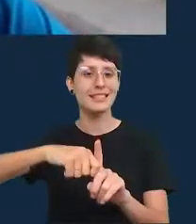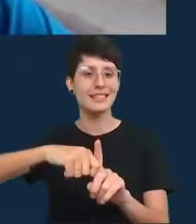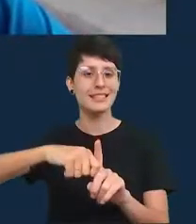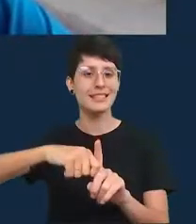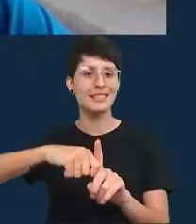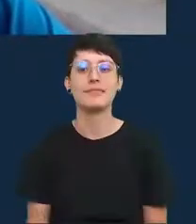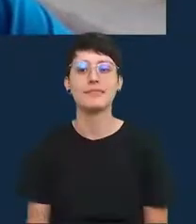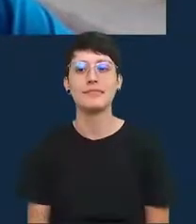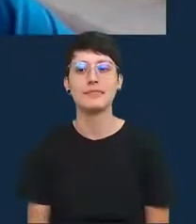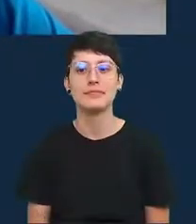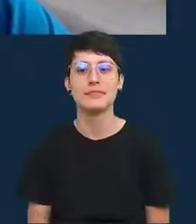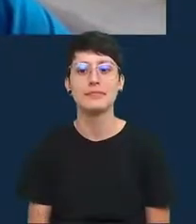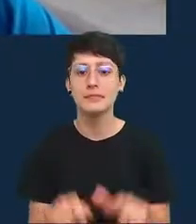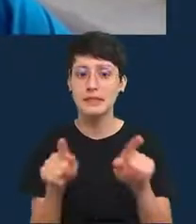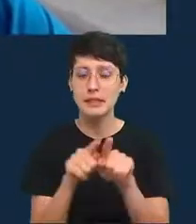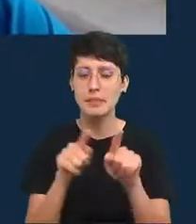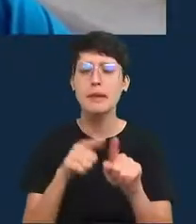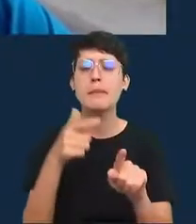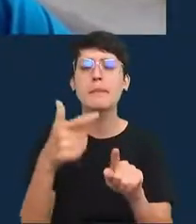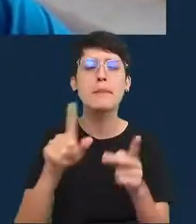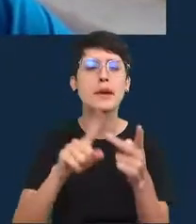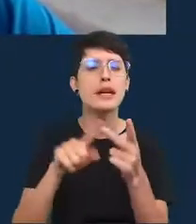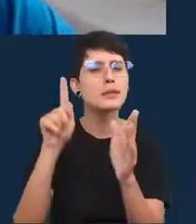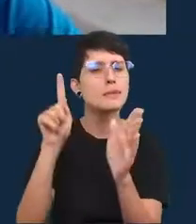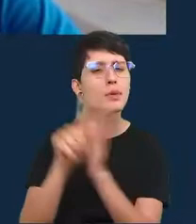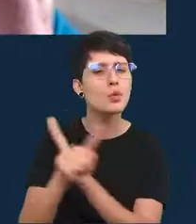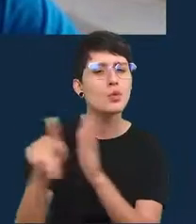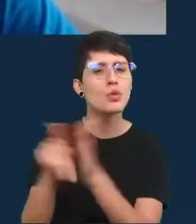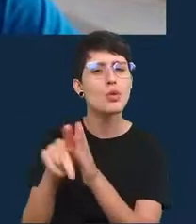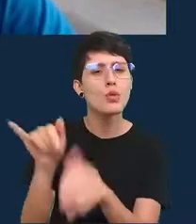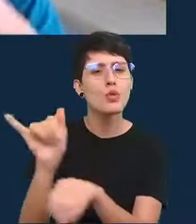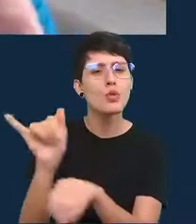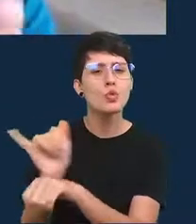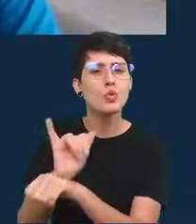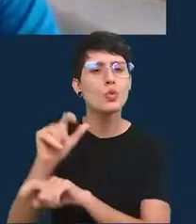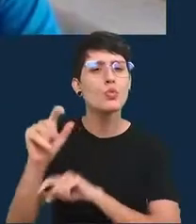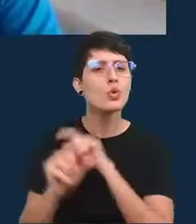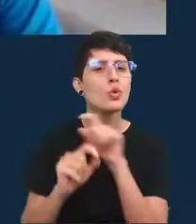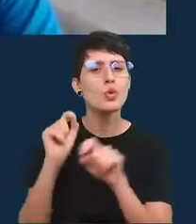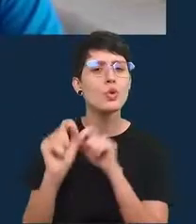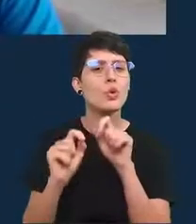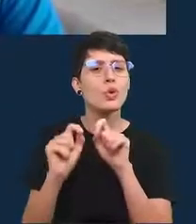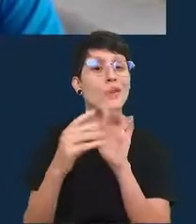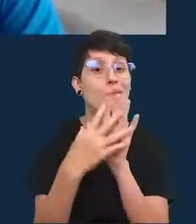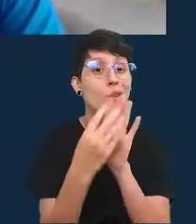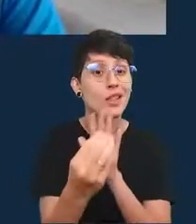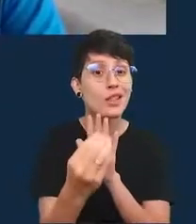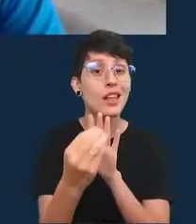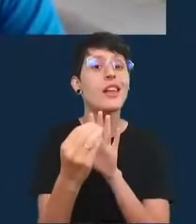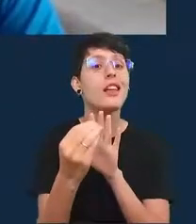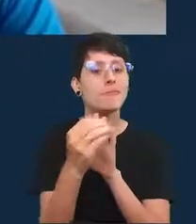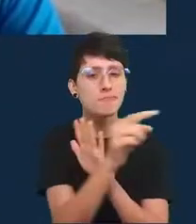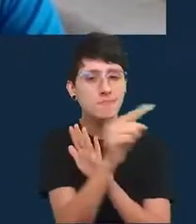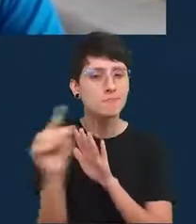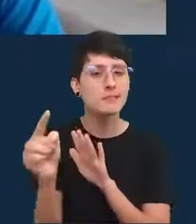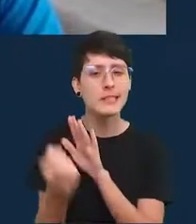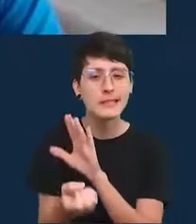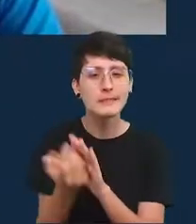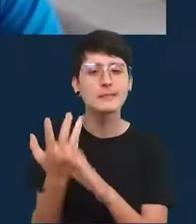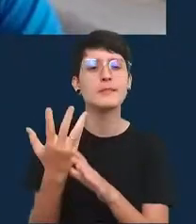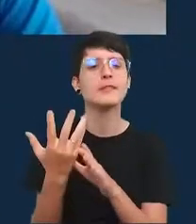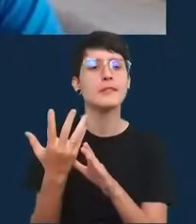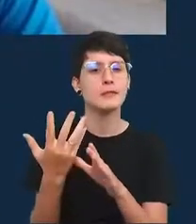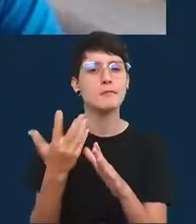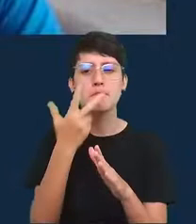temos mais uma pergunta do youtube aqui como que o modelo que você desenvolveu lida